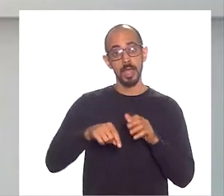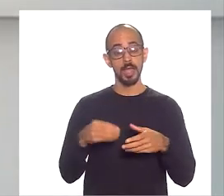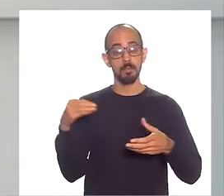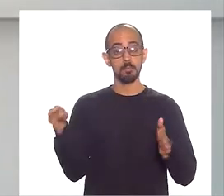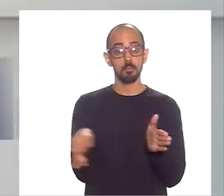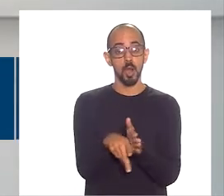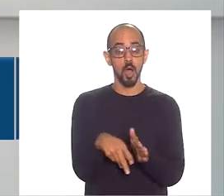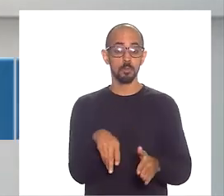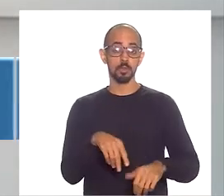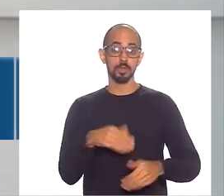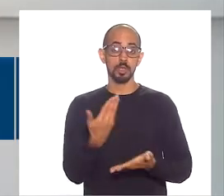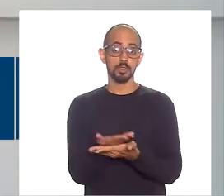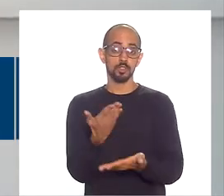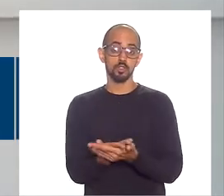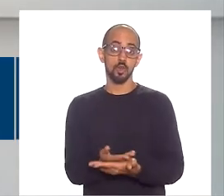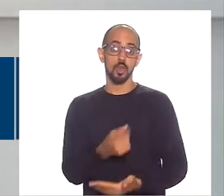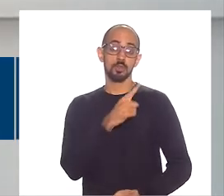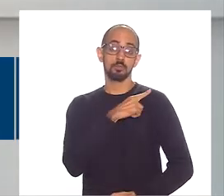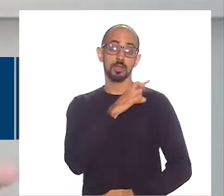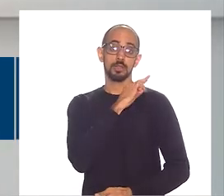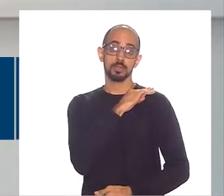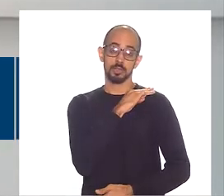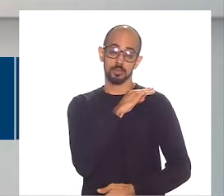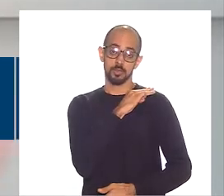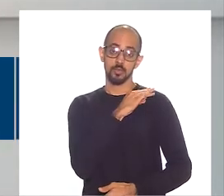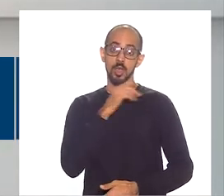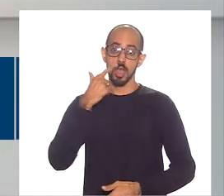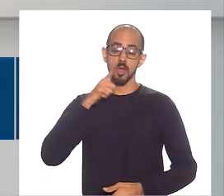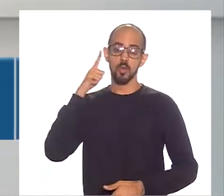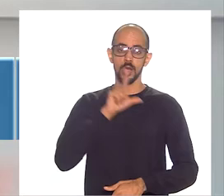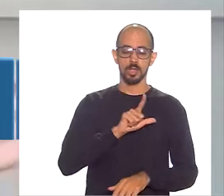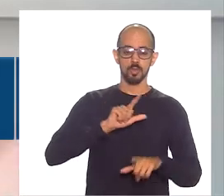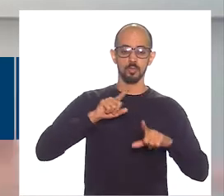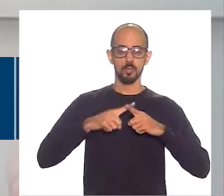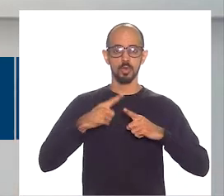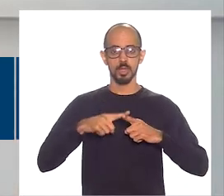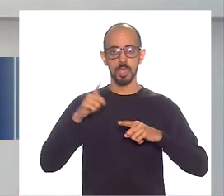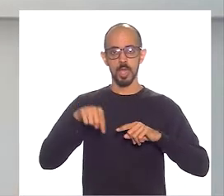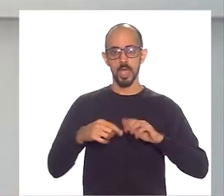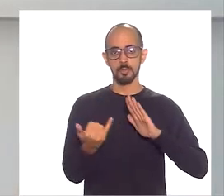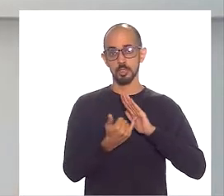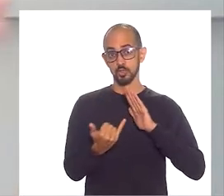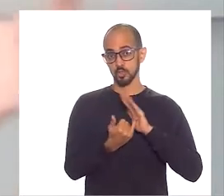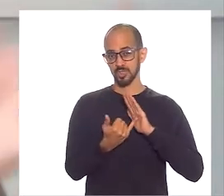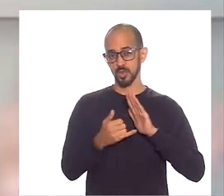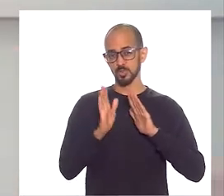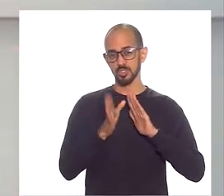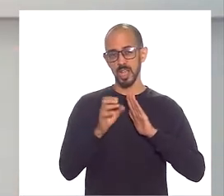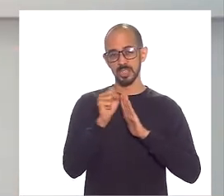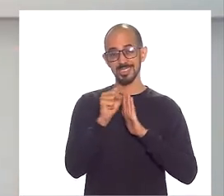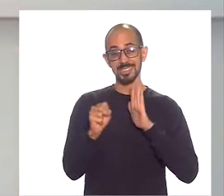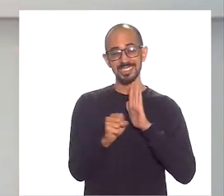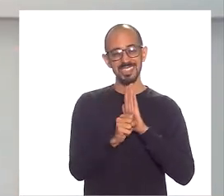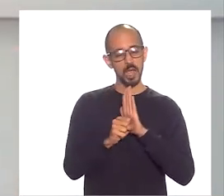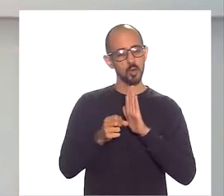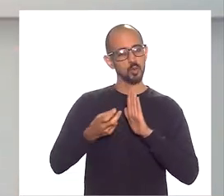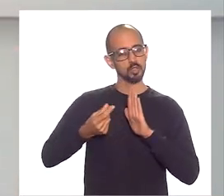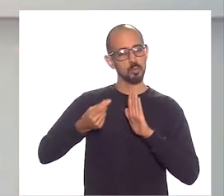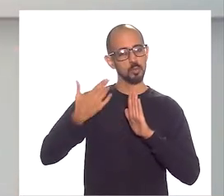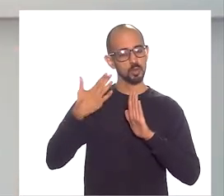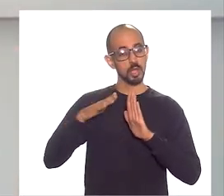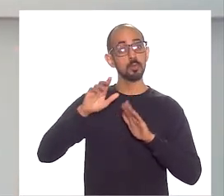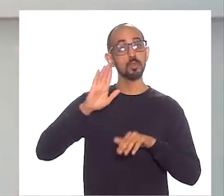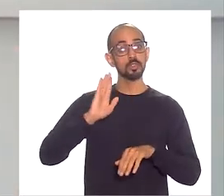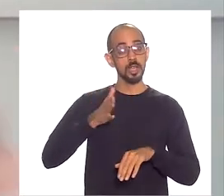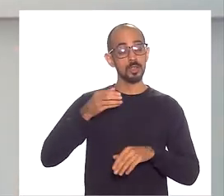ensino médio. Então, esse é o grande ganho. Porque a Dino Orativo não é uma instituição centenária. A gente está em mais de 120 países no